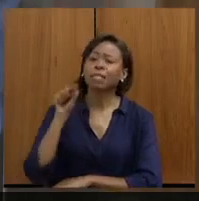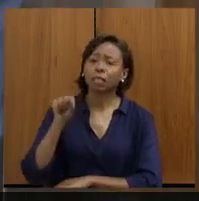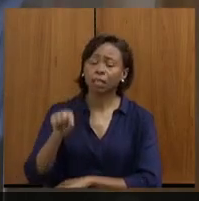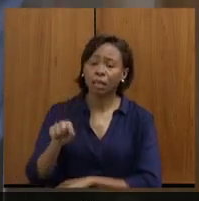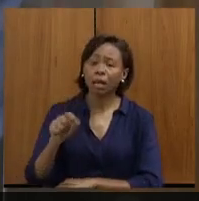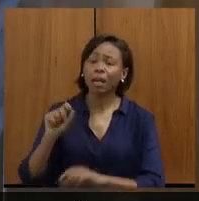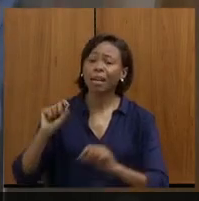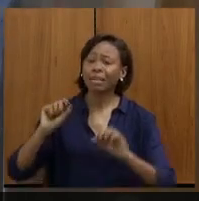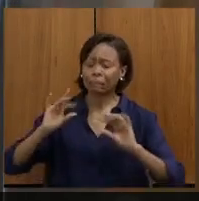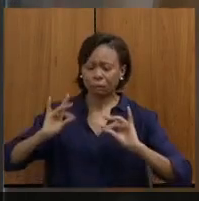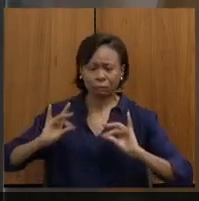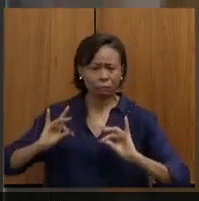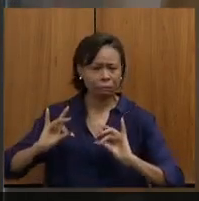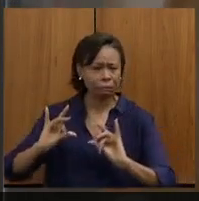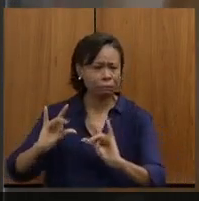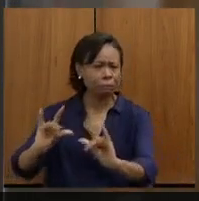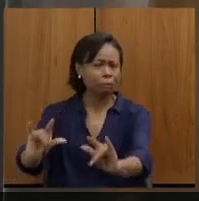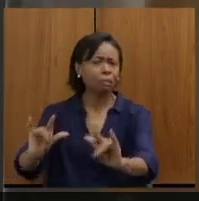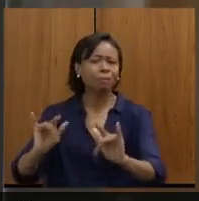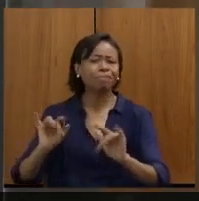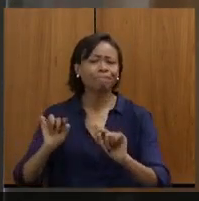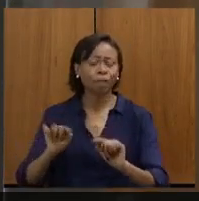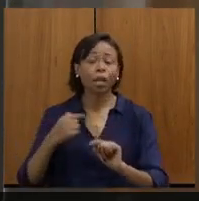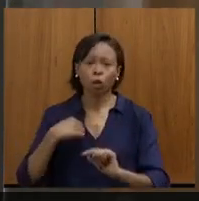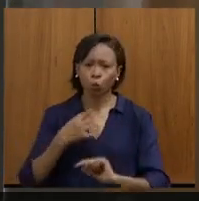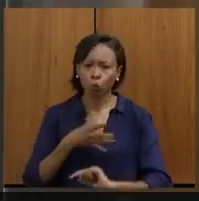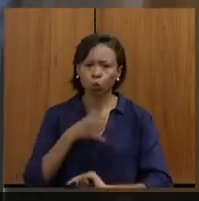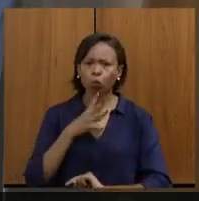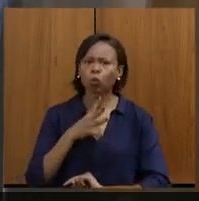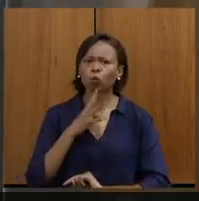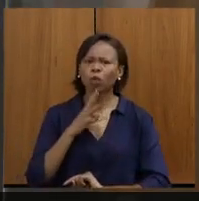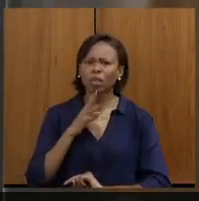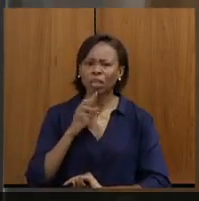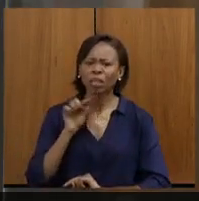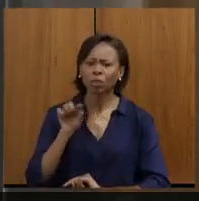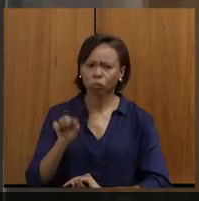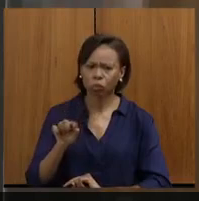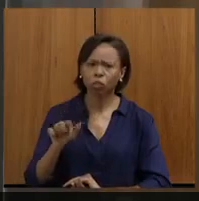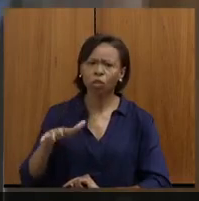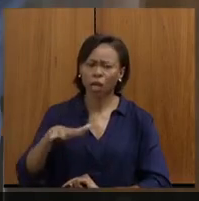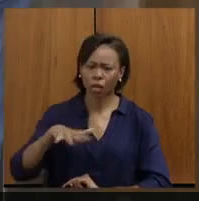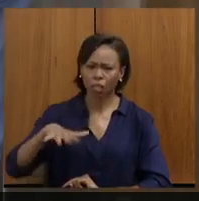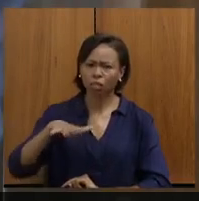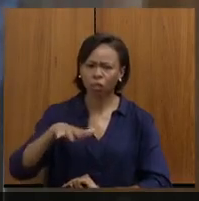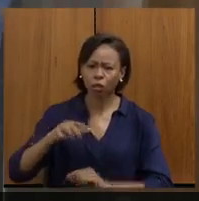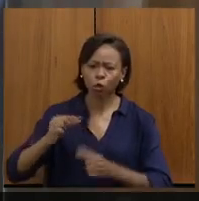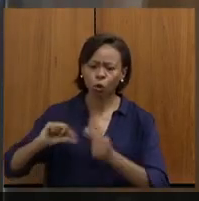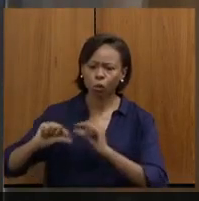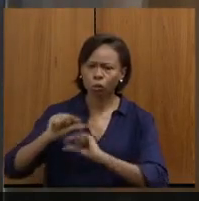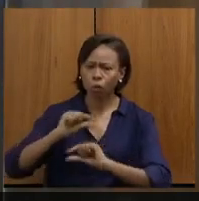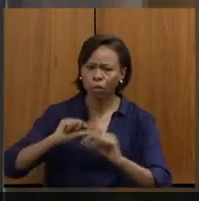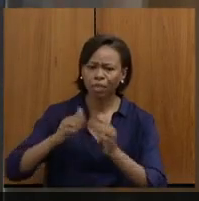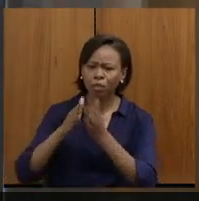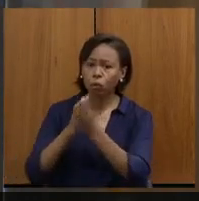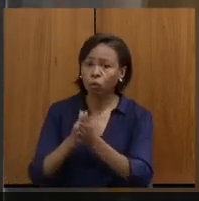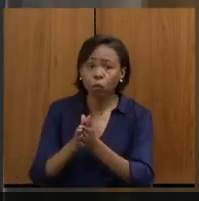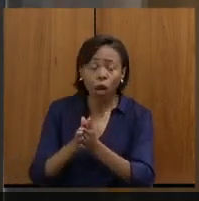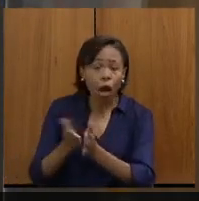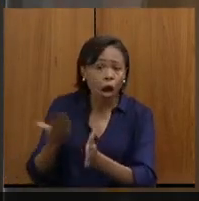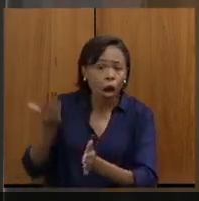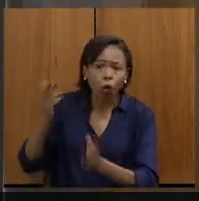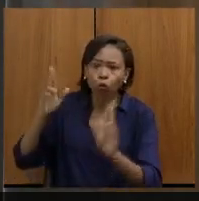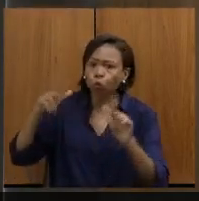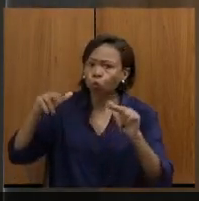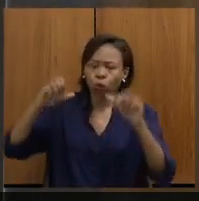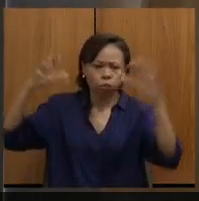devastação. Eu que conheço muito as duas regiões, nunca vi dessa intensidade de